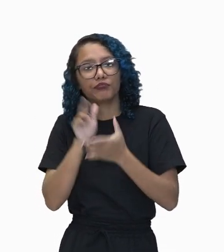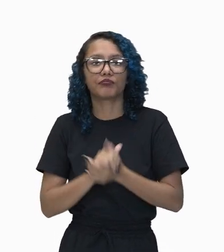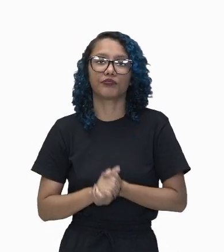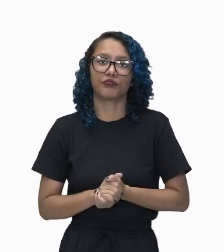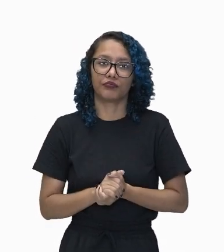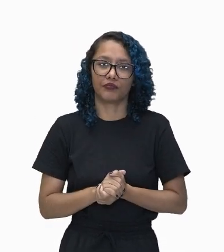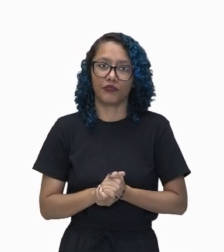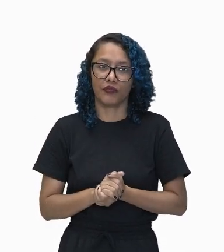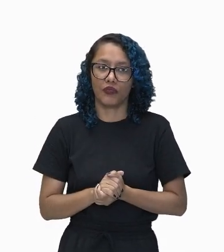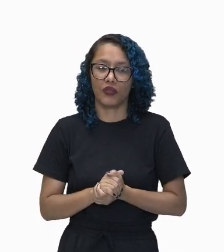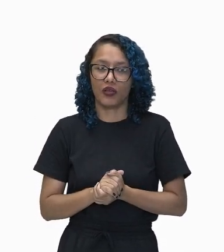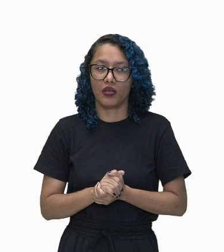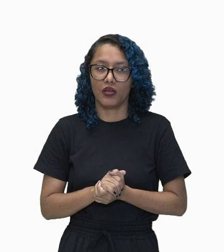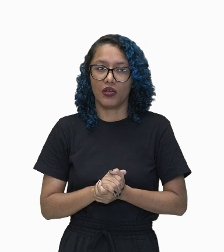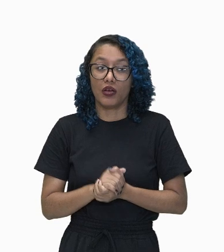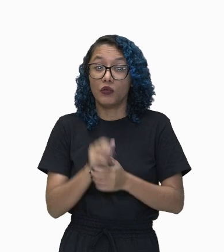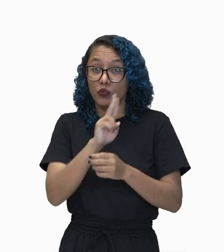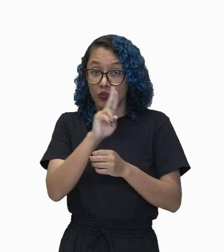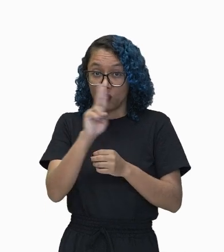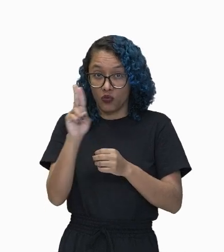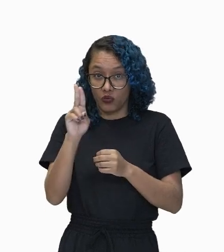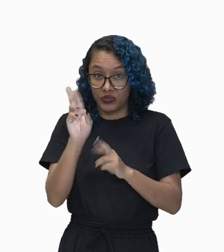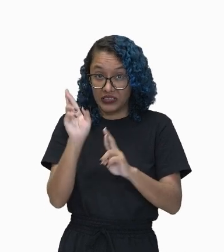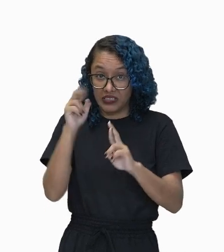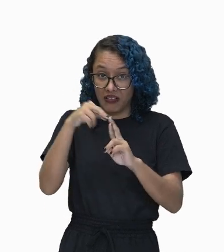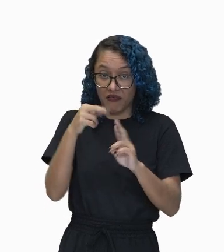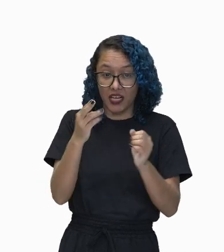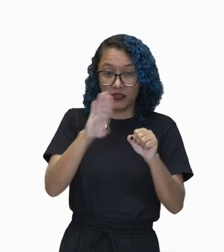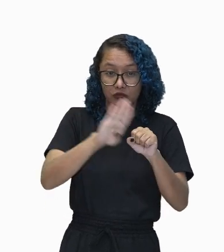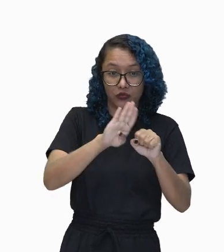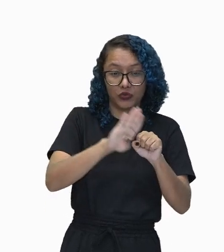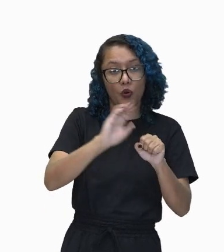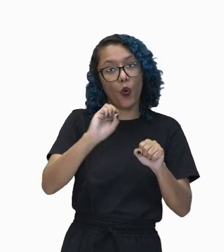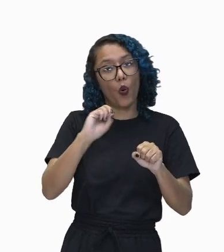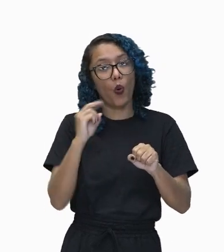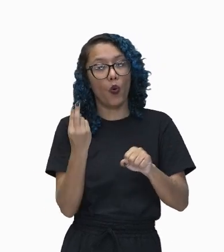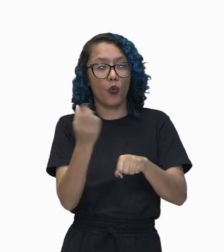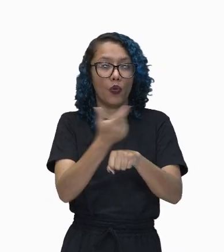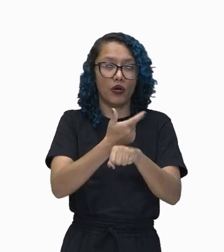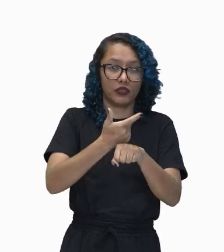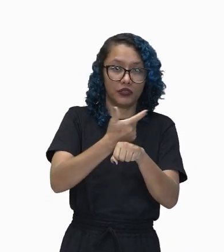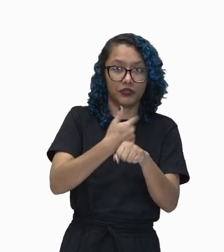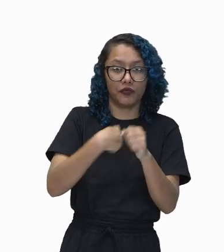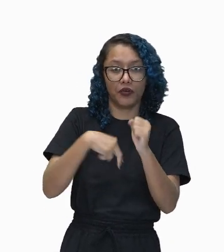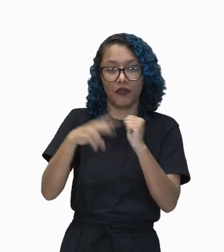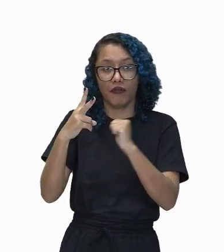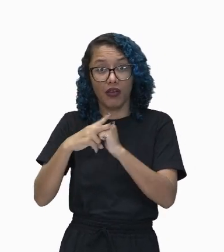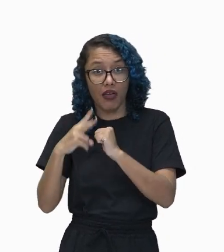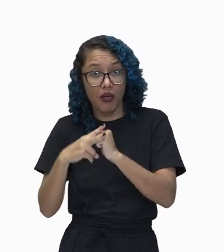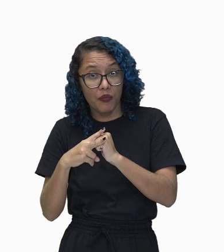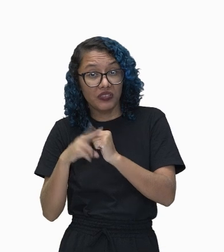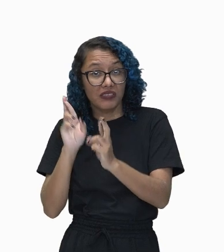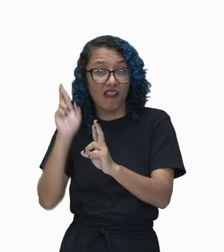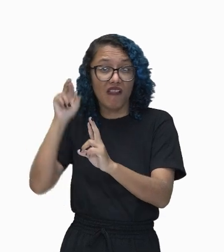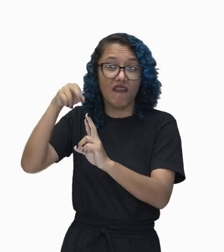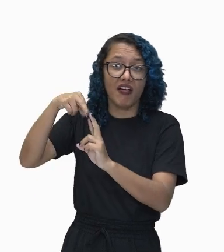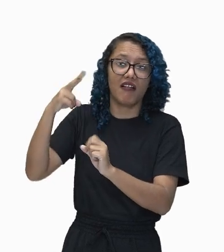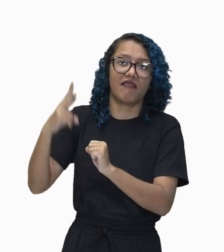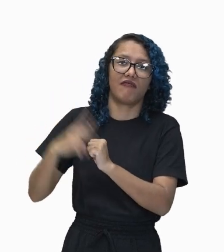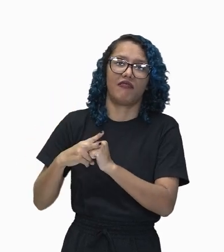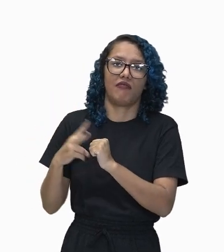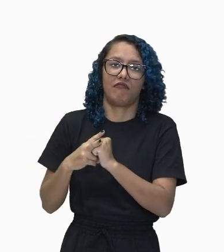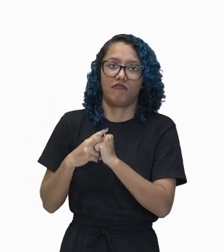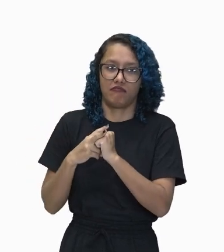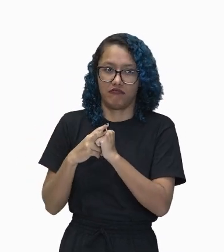relativo a substantivo ou adjetivo. E verbal, como o nome já diz, é relativo ao verbo. Tá bom? Então já